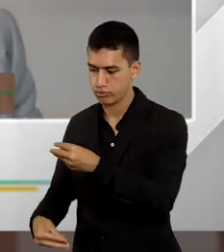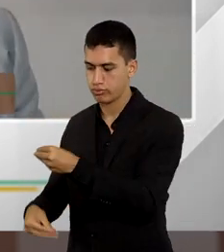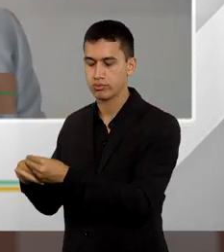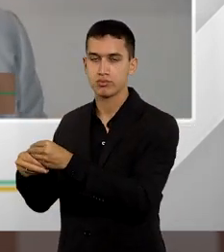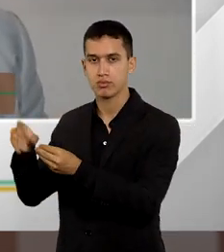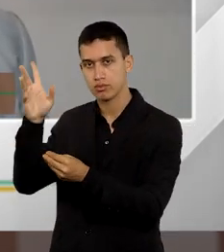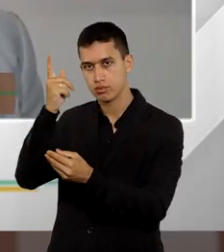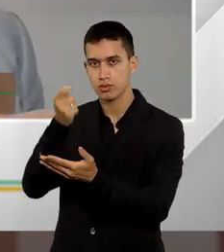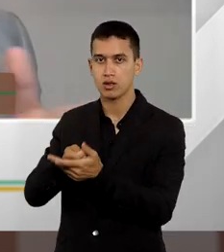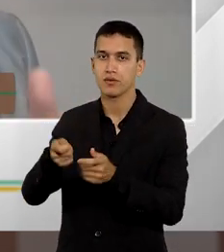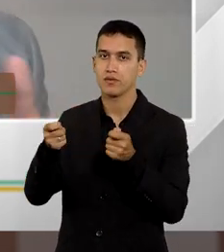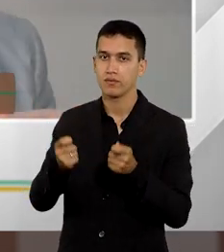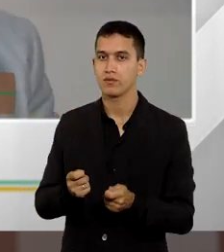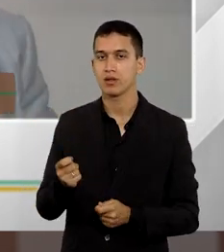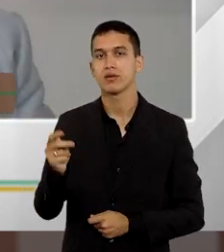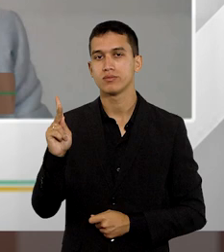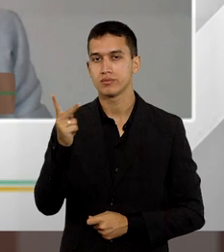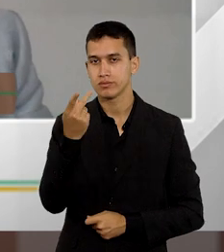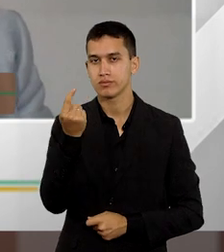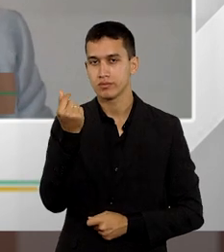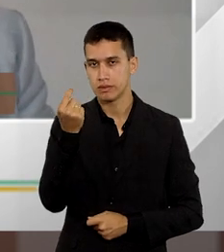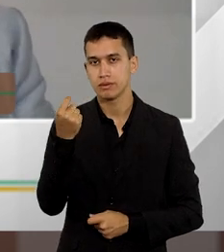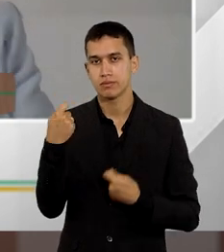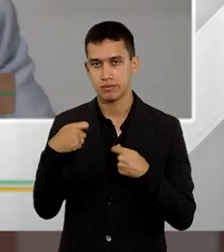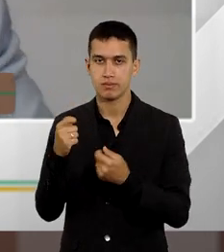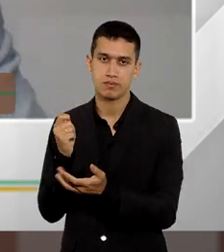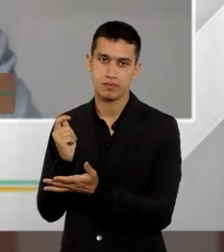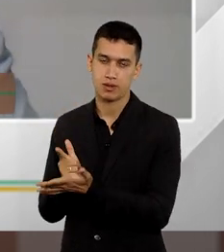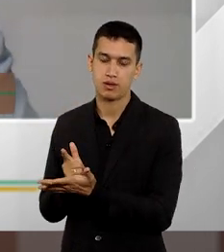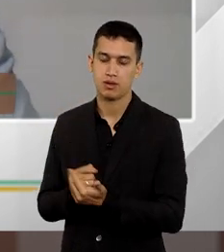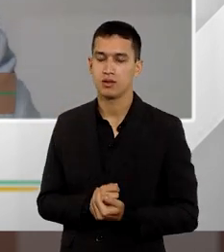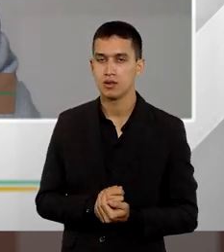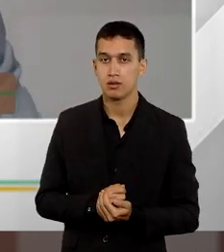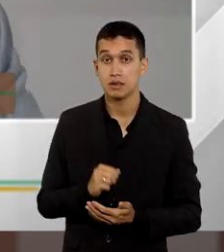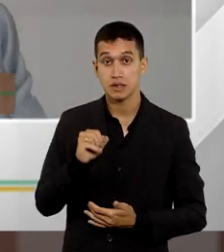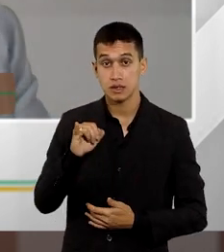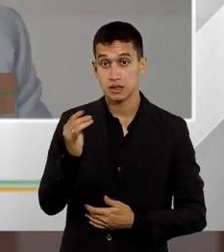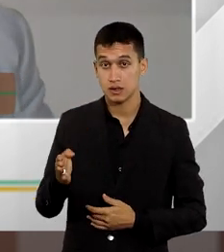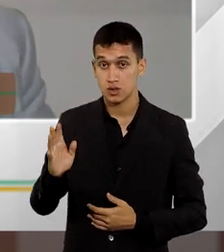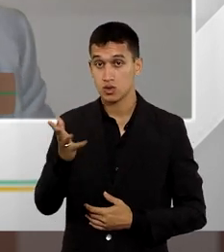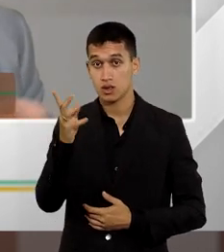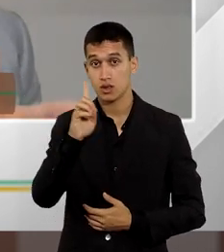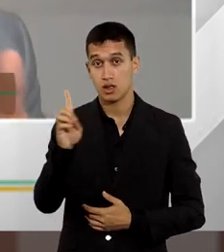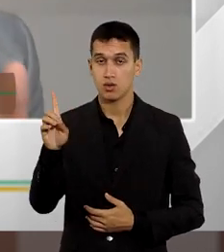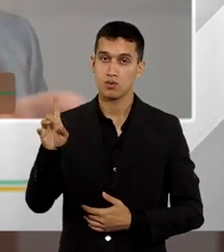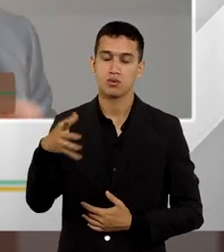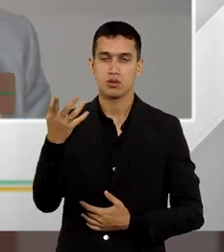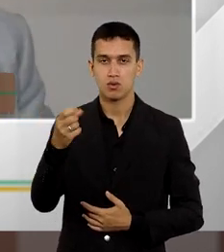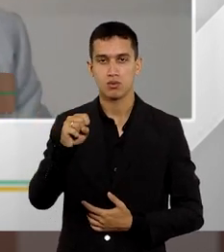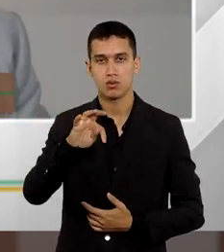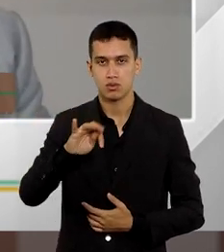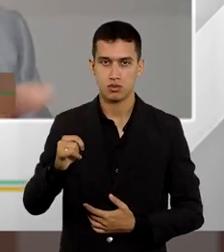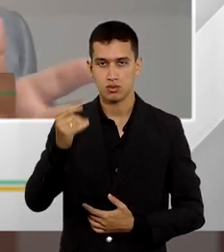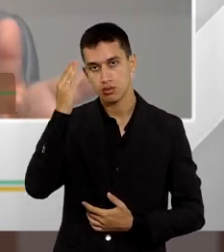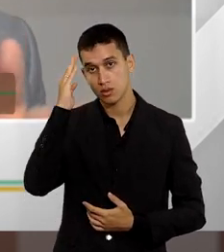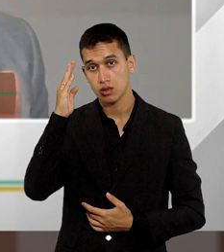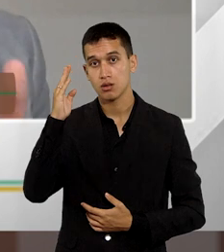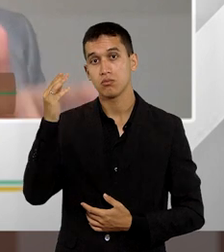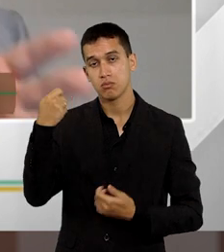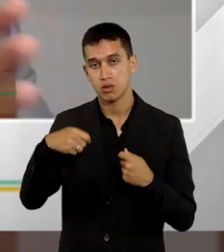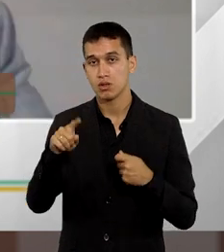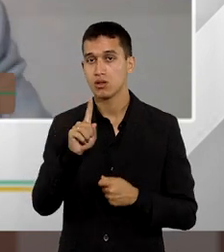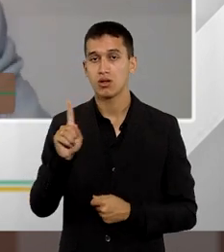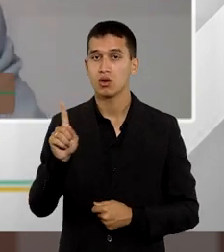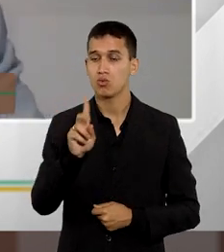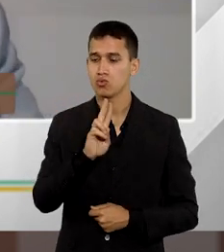e fixe a verba honorária. Mas se porventura isso não acontecer, entende o Superior Tribunal de Justiça que não há de se falar em preclusão, que ela